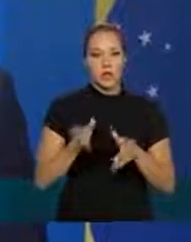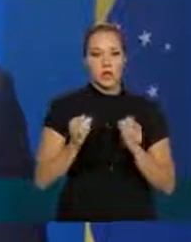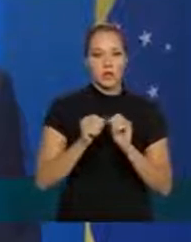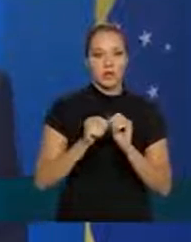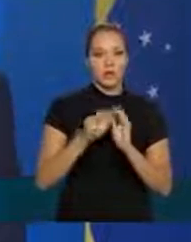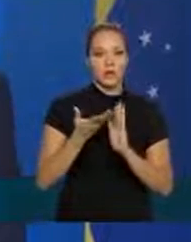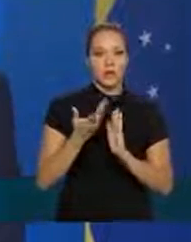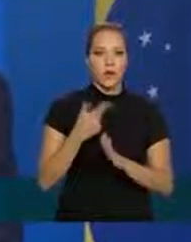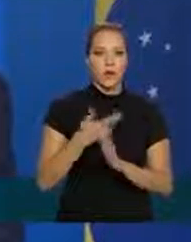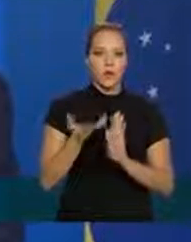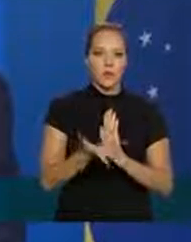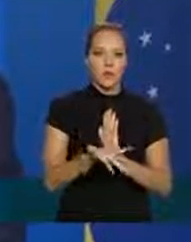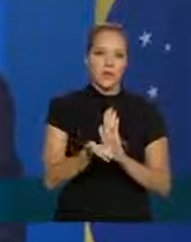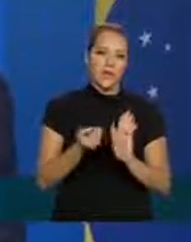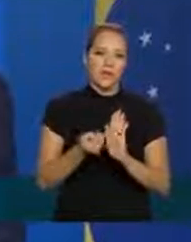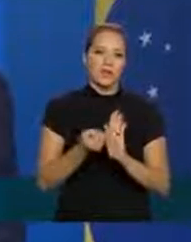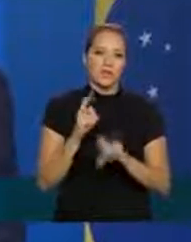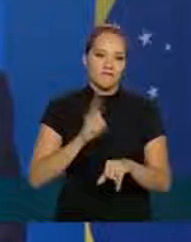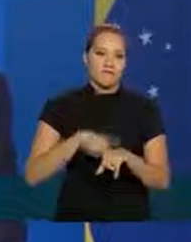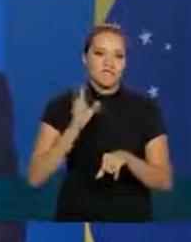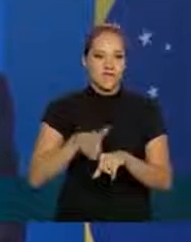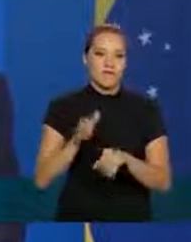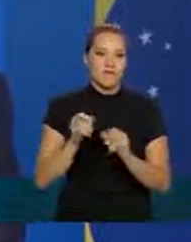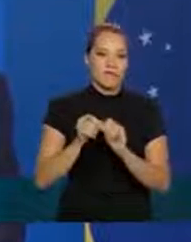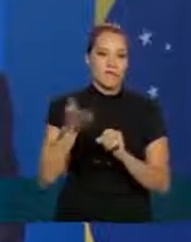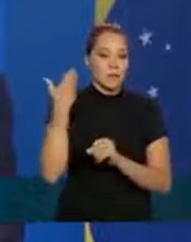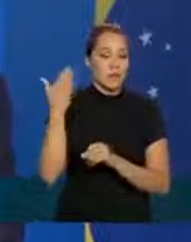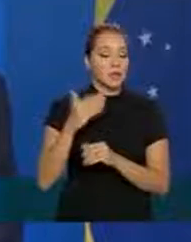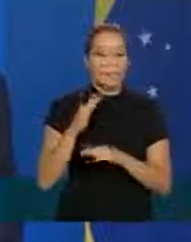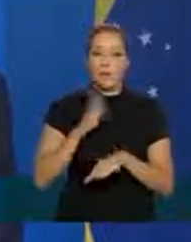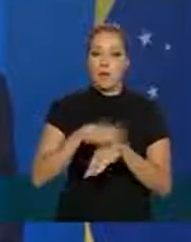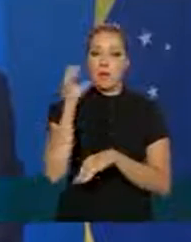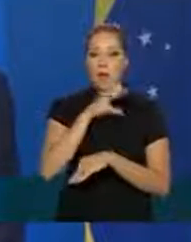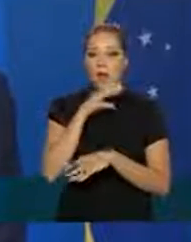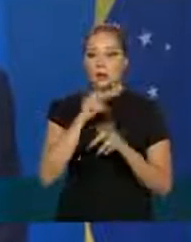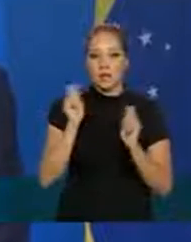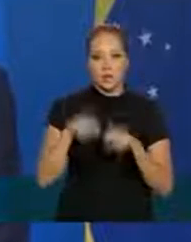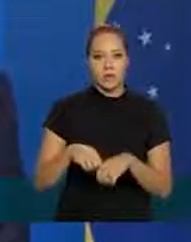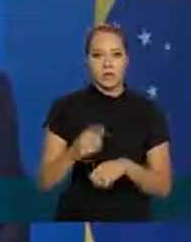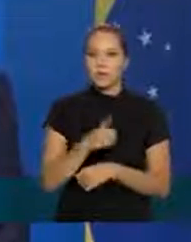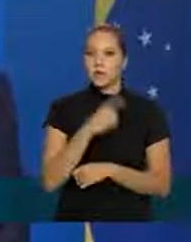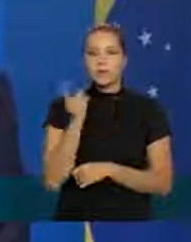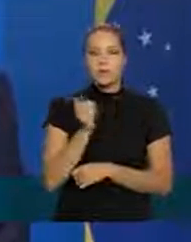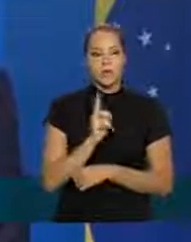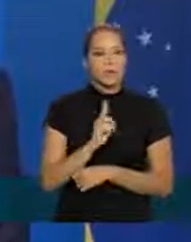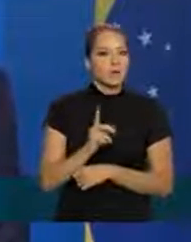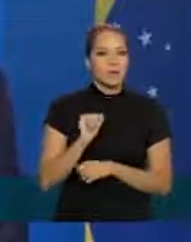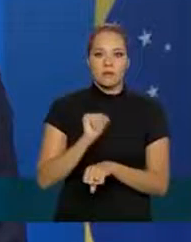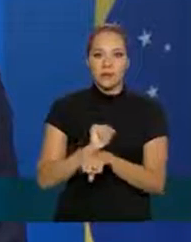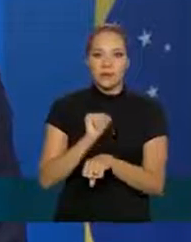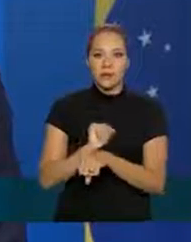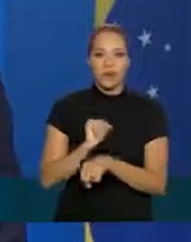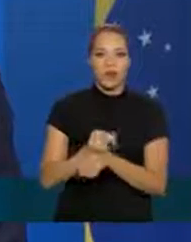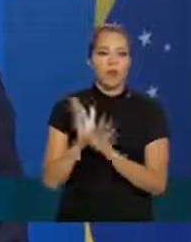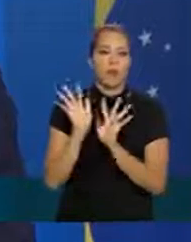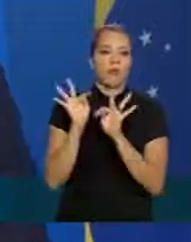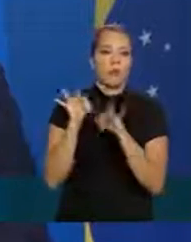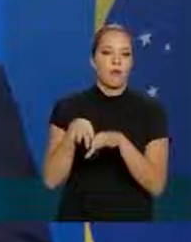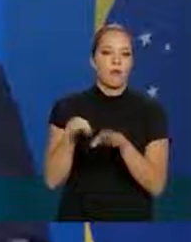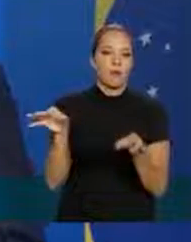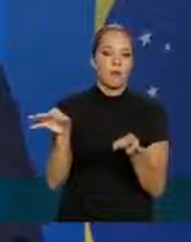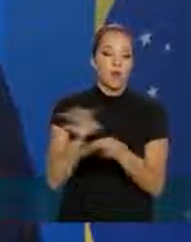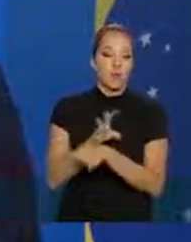no saque imediato então certamente será o mais rápido possível nós não estamos esperando a finalização